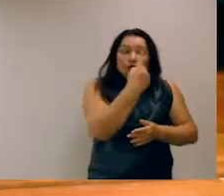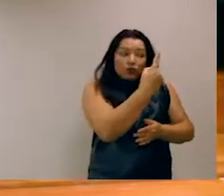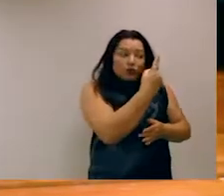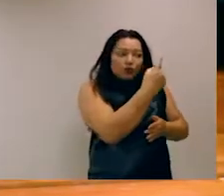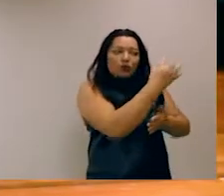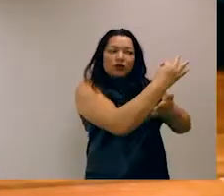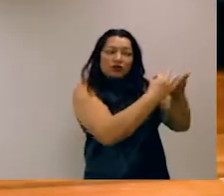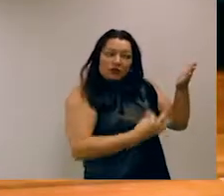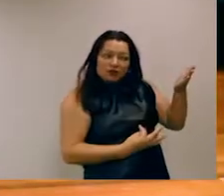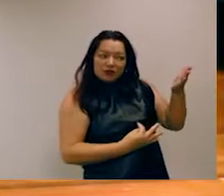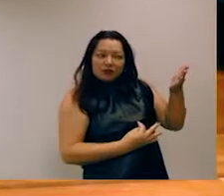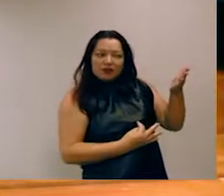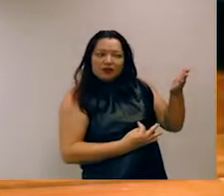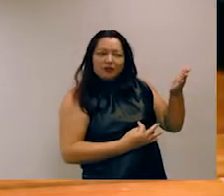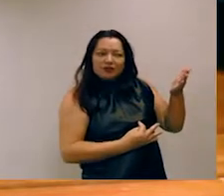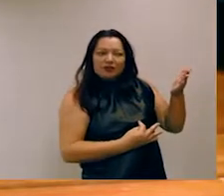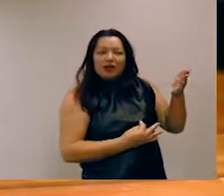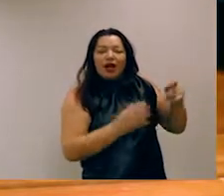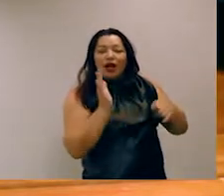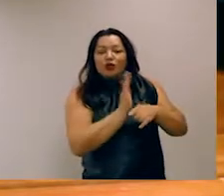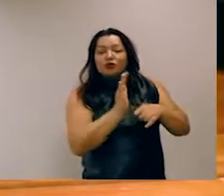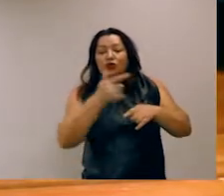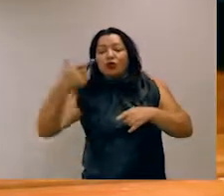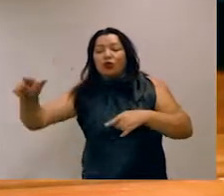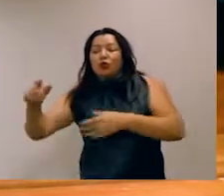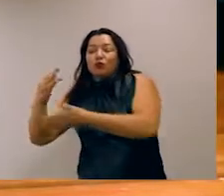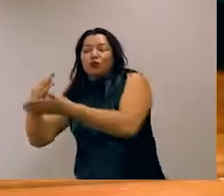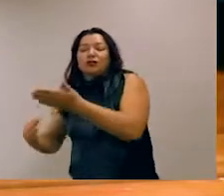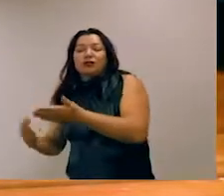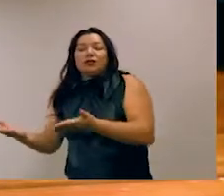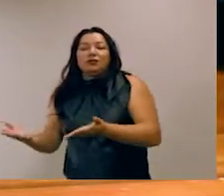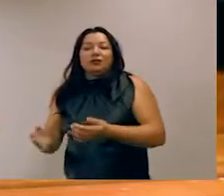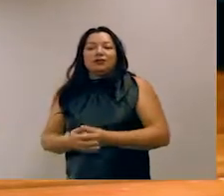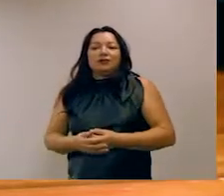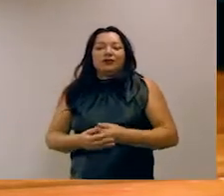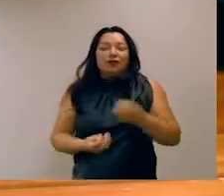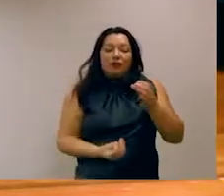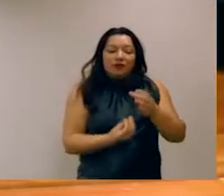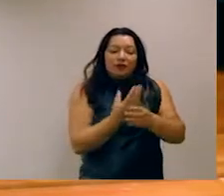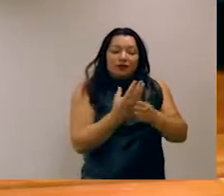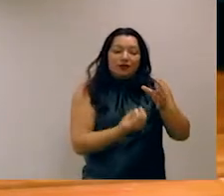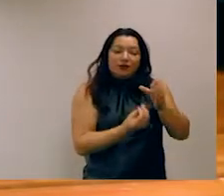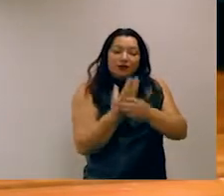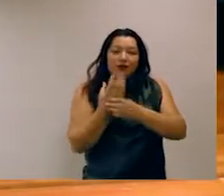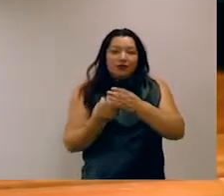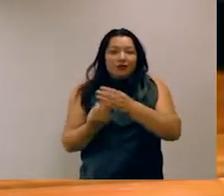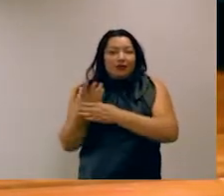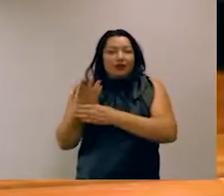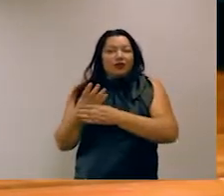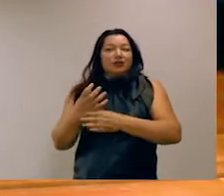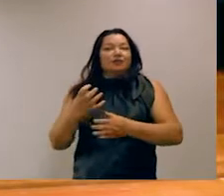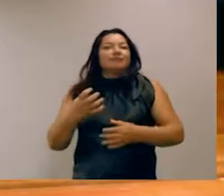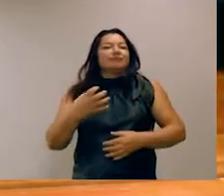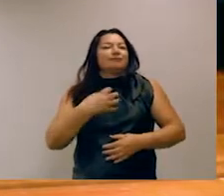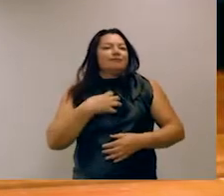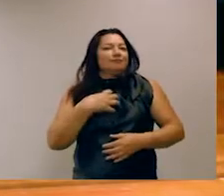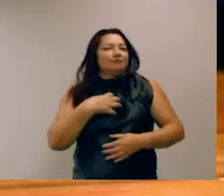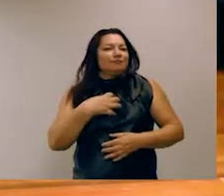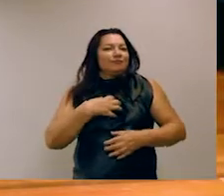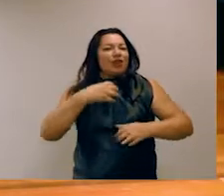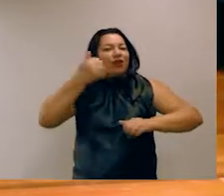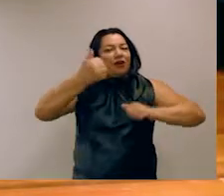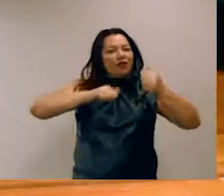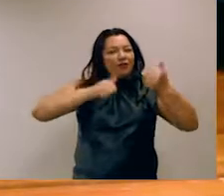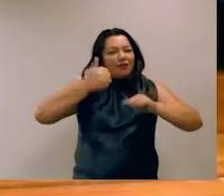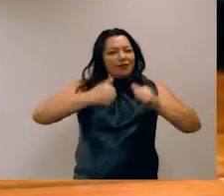ajudar na realização de outra tarefa. E aí, por causa disso, começou-se a criar benchmarks, ou seja, formas padronizadas de avaliação de